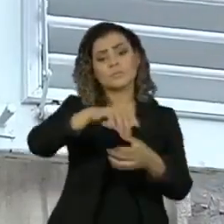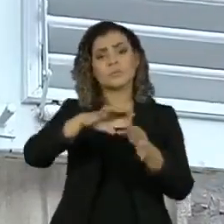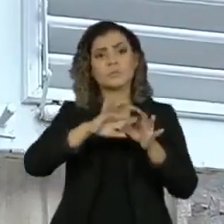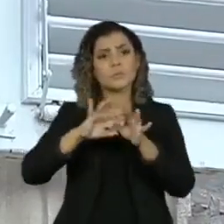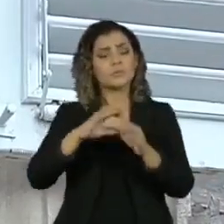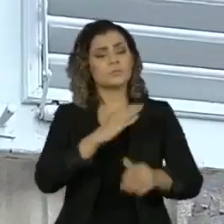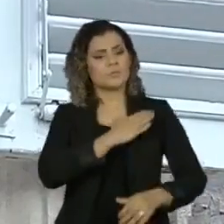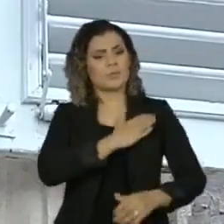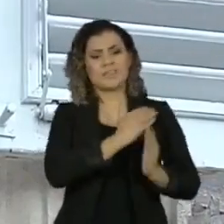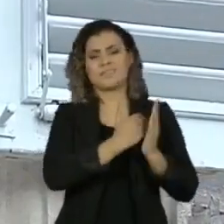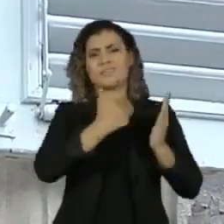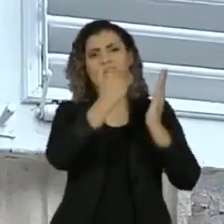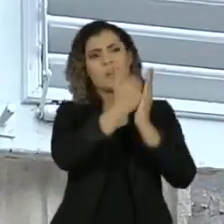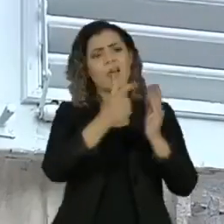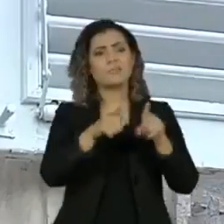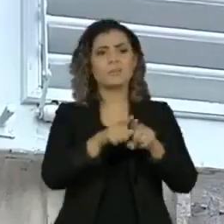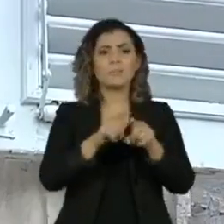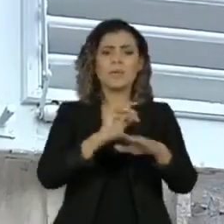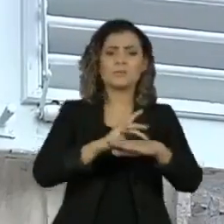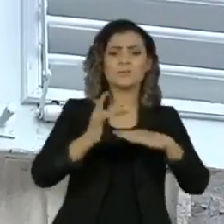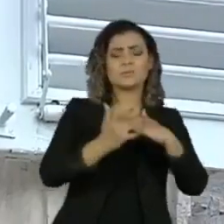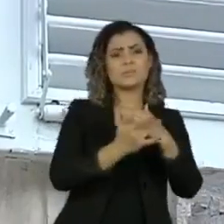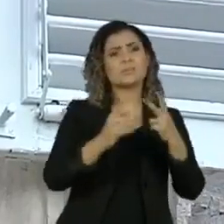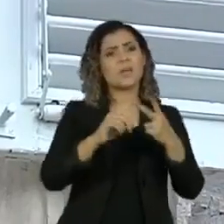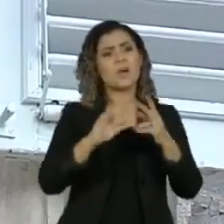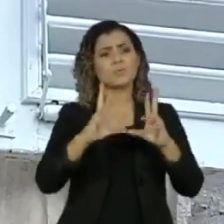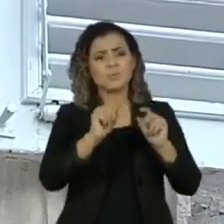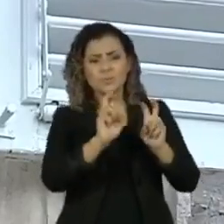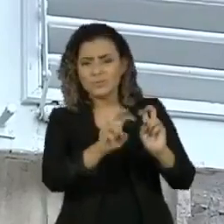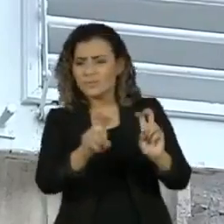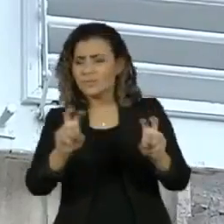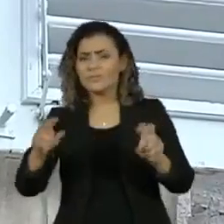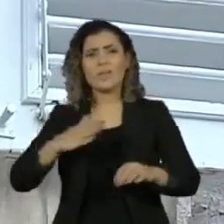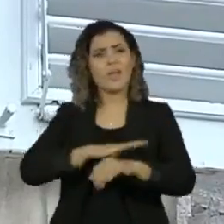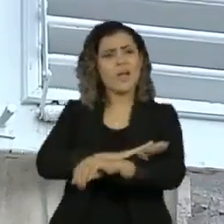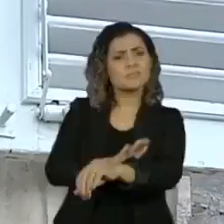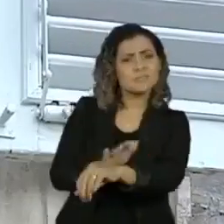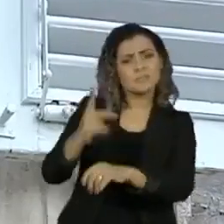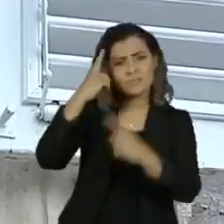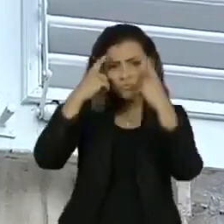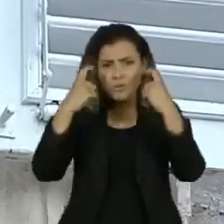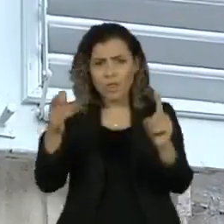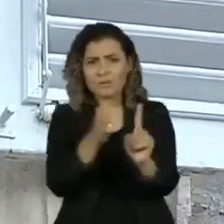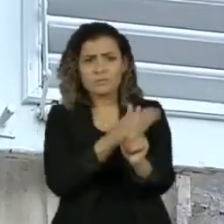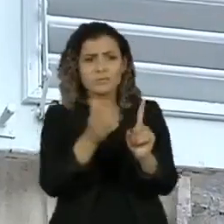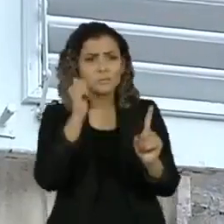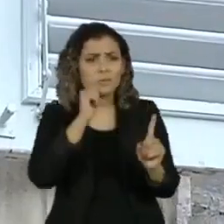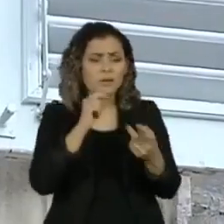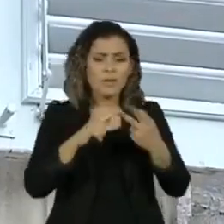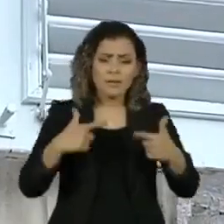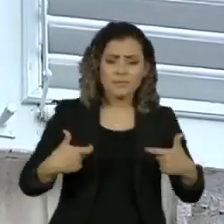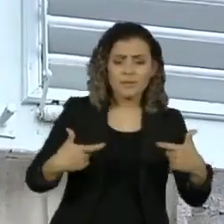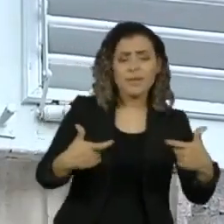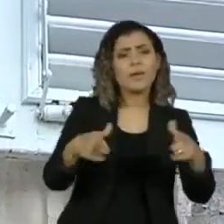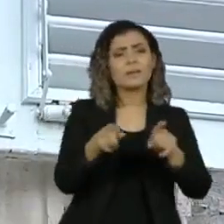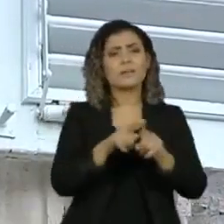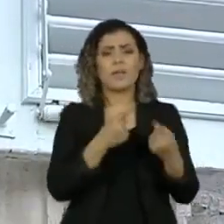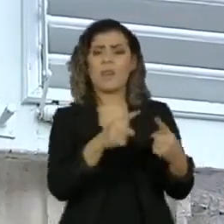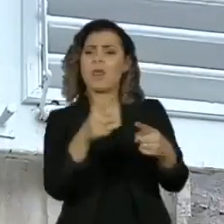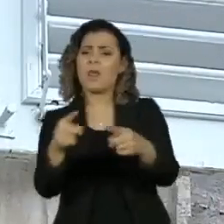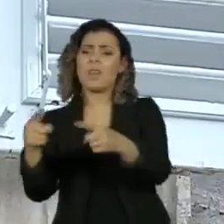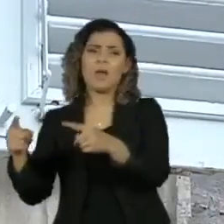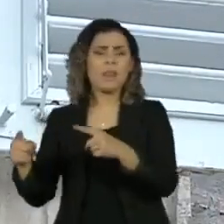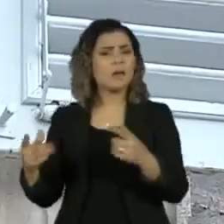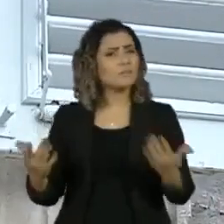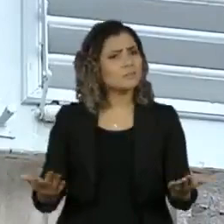nacionalismo exacerbado, as redes sociais, condena o racismo, a violência contra as mulheres, as guerras e perseguições.